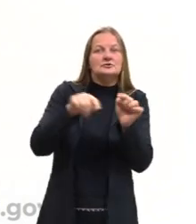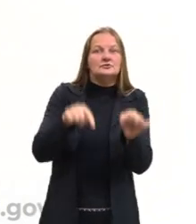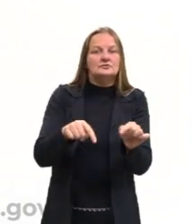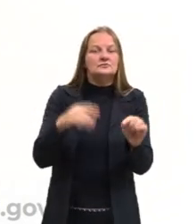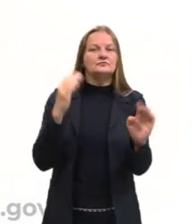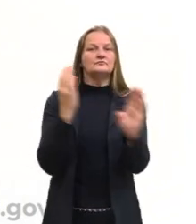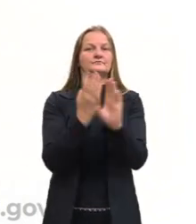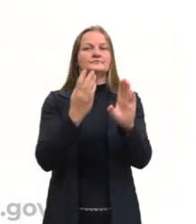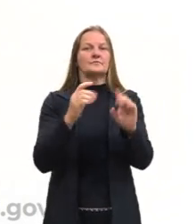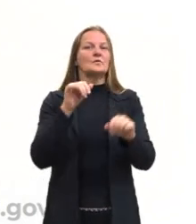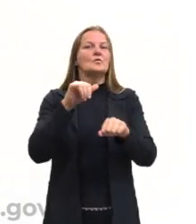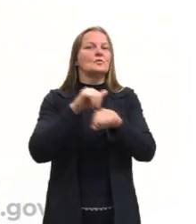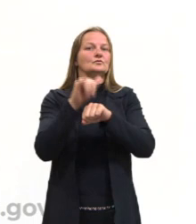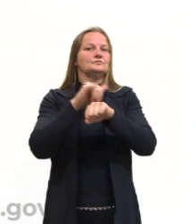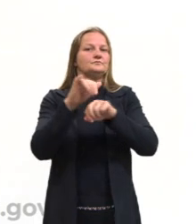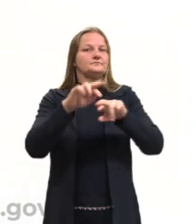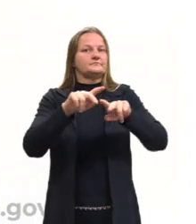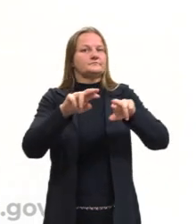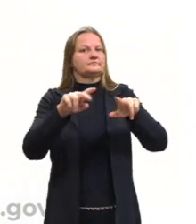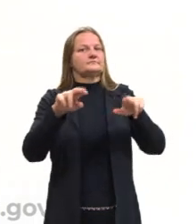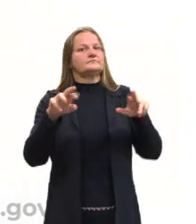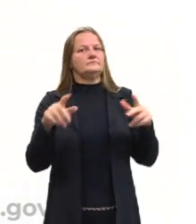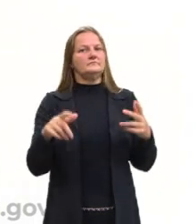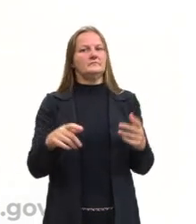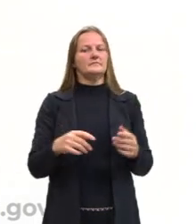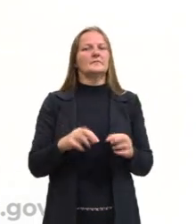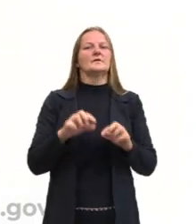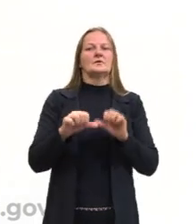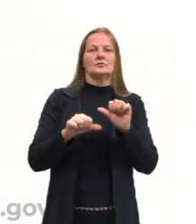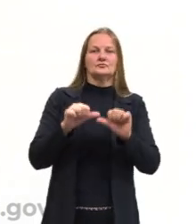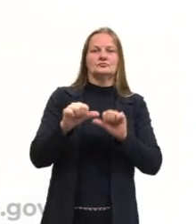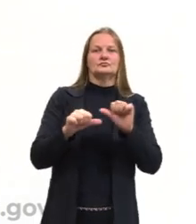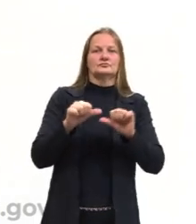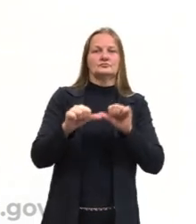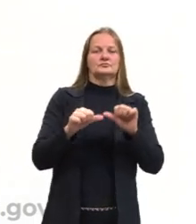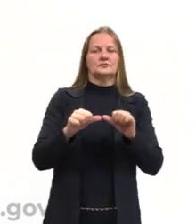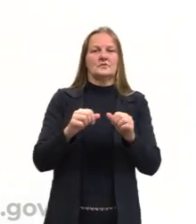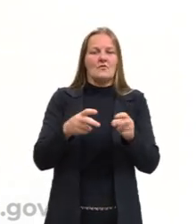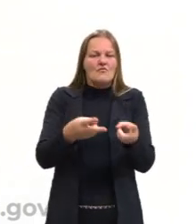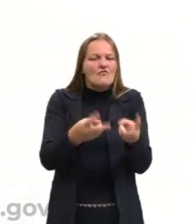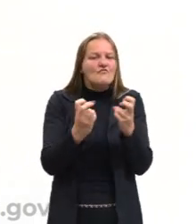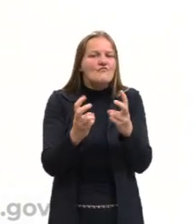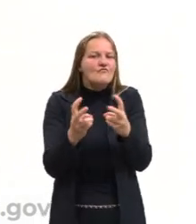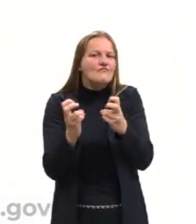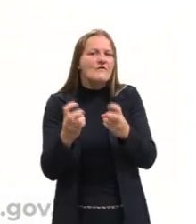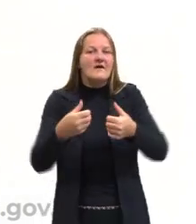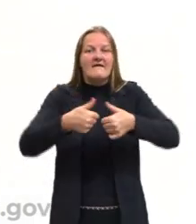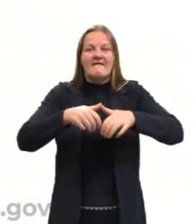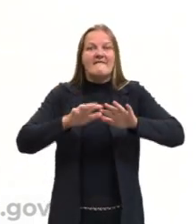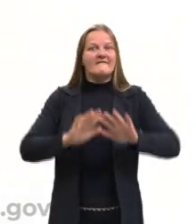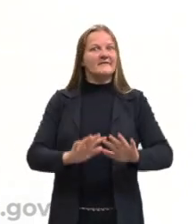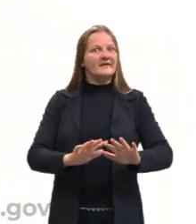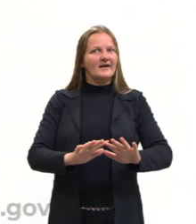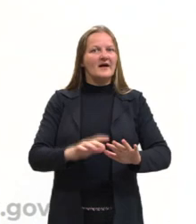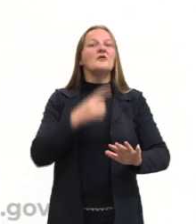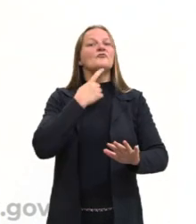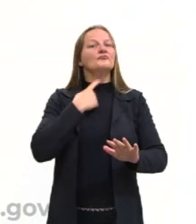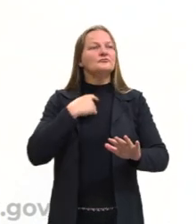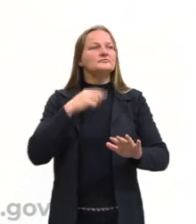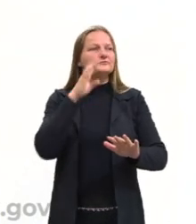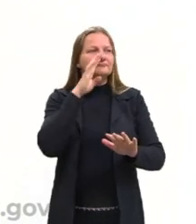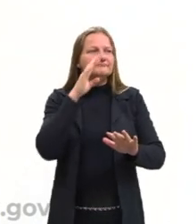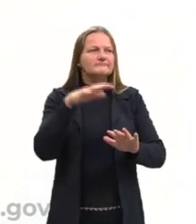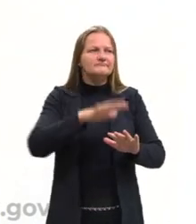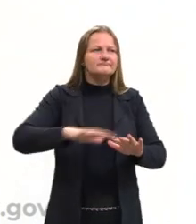aconteceram muitas coisas que levaram eles, além de explorar, ficar nessa terra, né? Por quê? Porque essa terra,